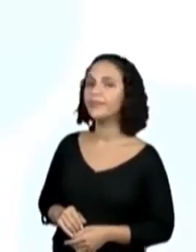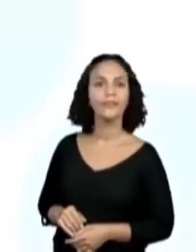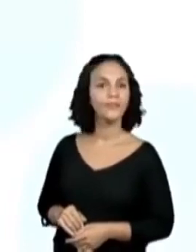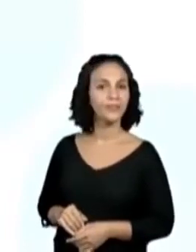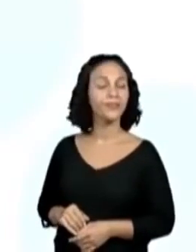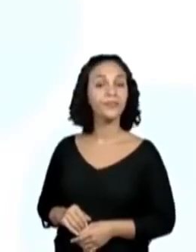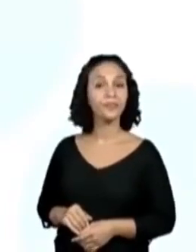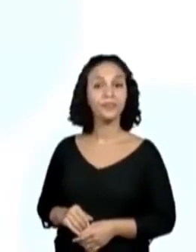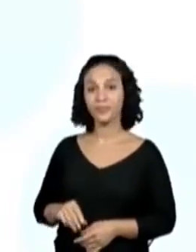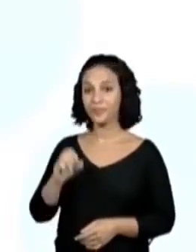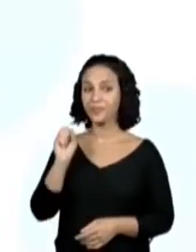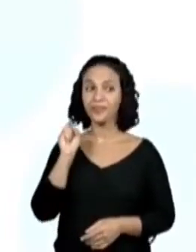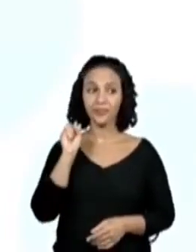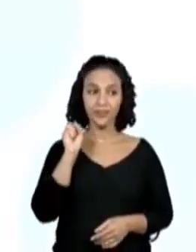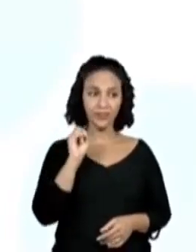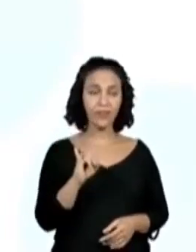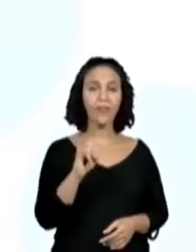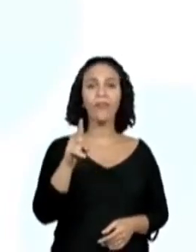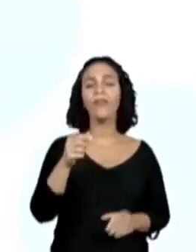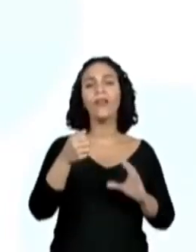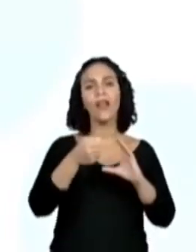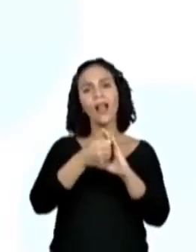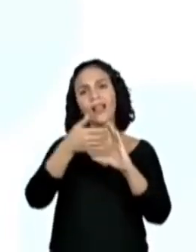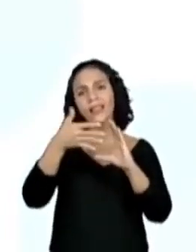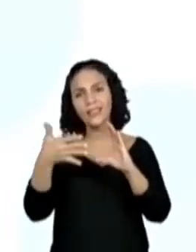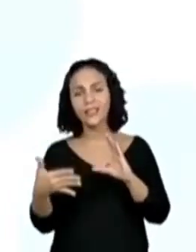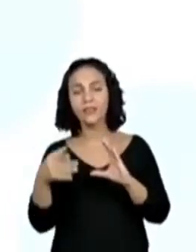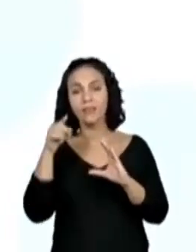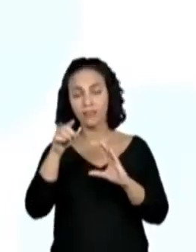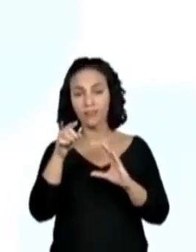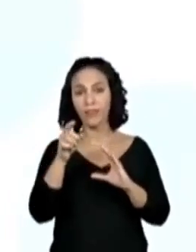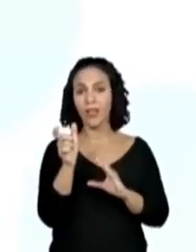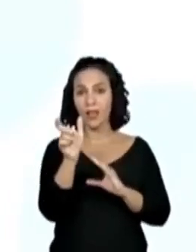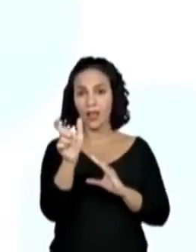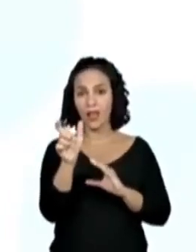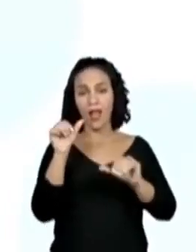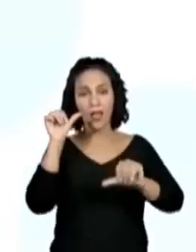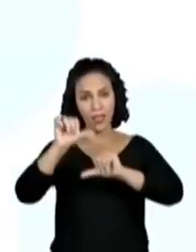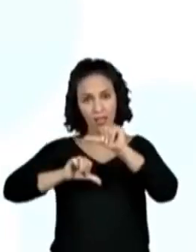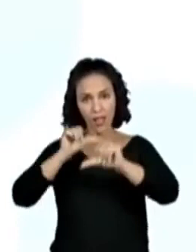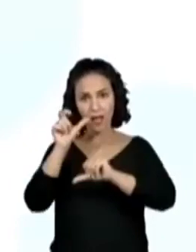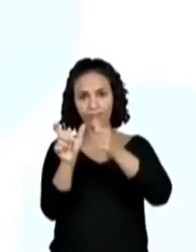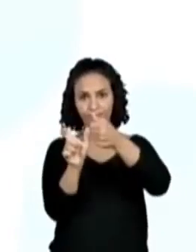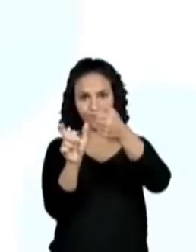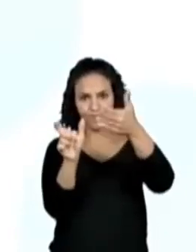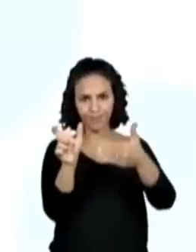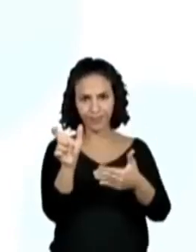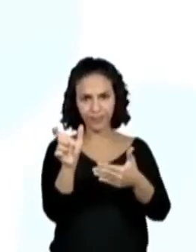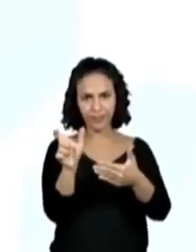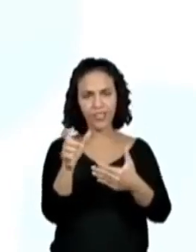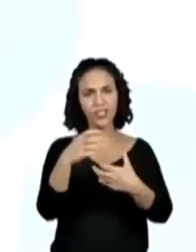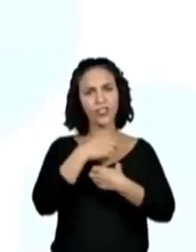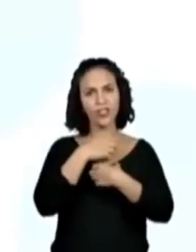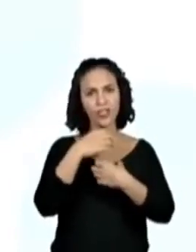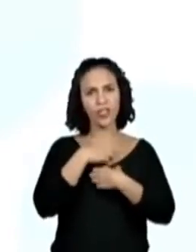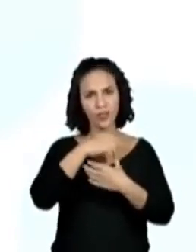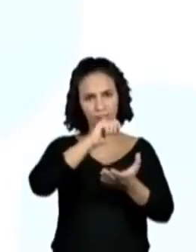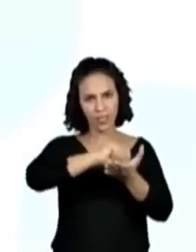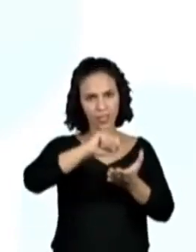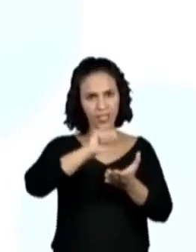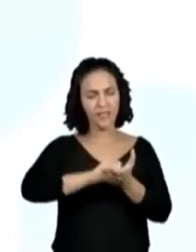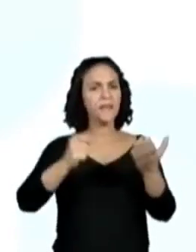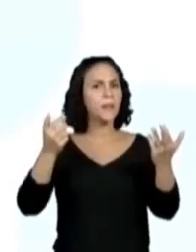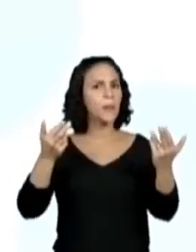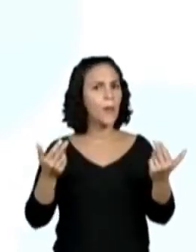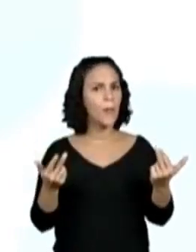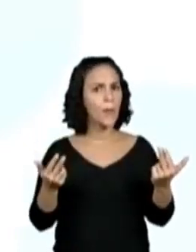Se vocês fossem transformar isso num verbete... Nós escreveríamos igual? Essa